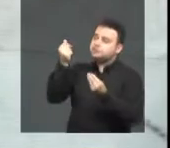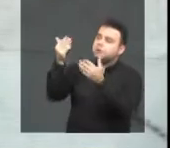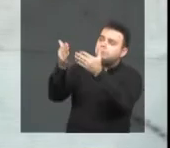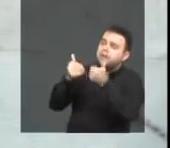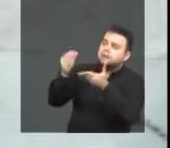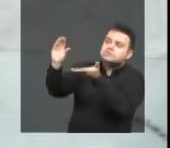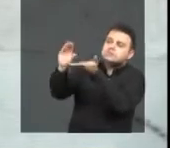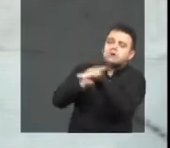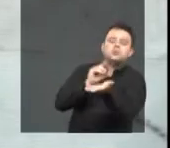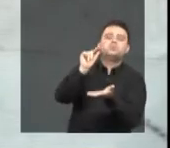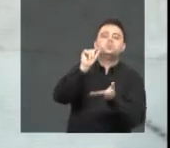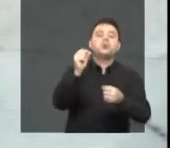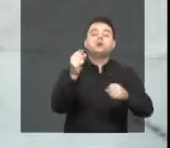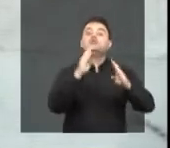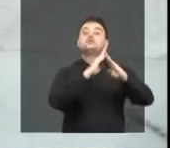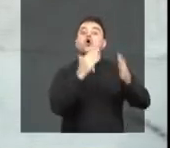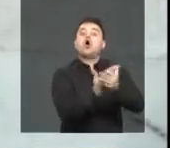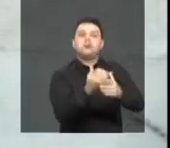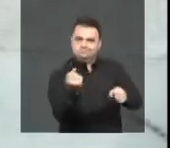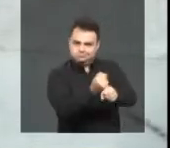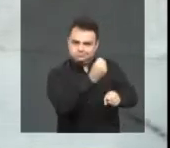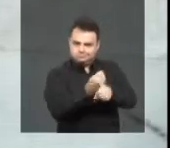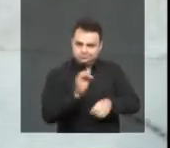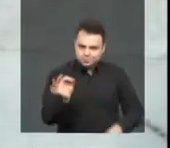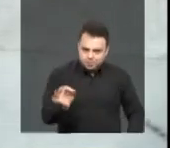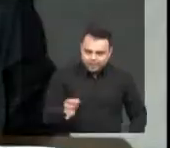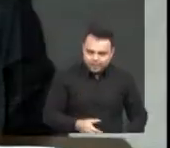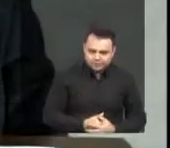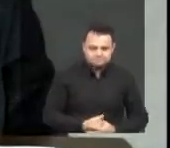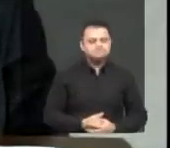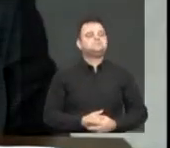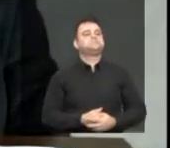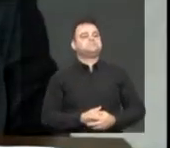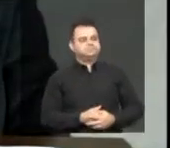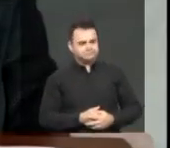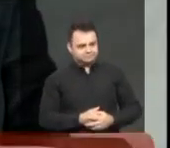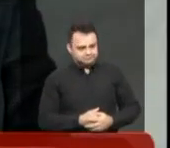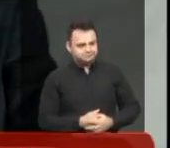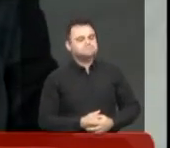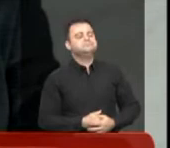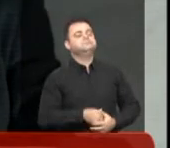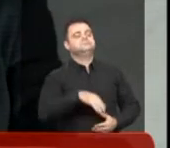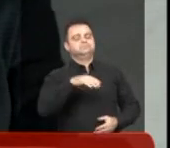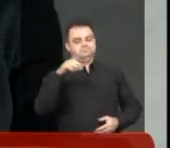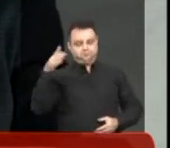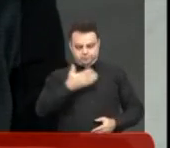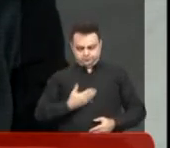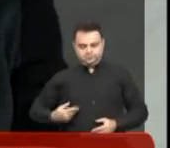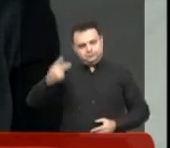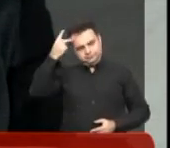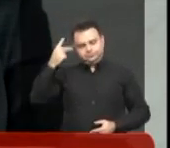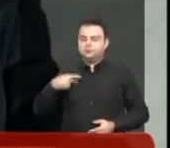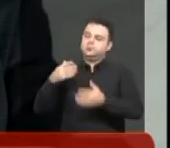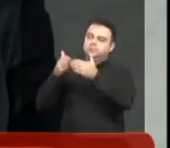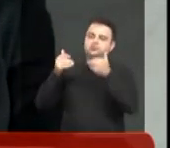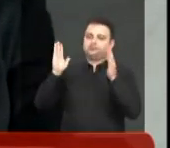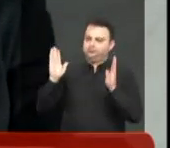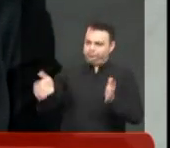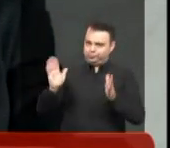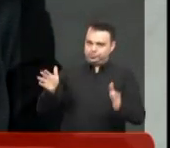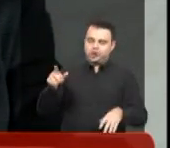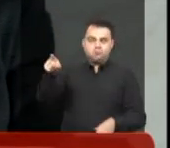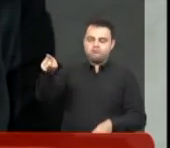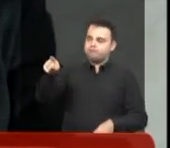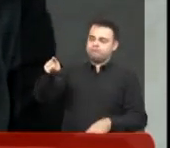financeiros para a reforma de uma unidade escolar aqui da cidade. Sim, sim. Nós conseguimos, junto ao governo do Estado,